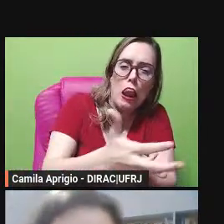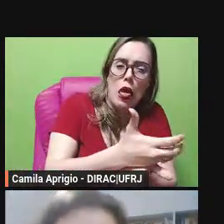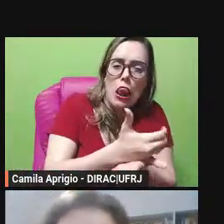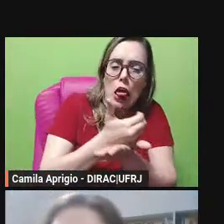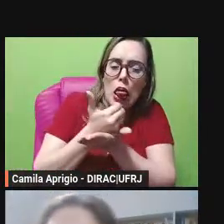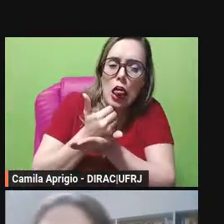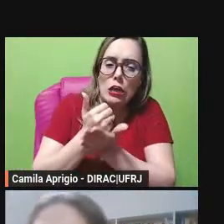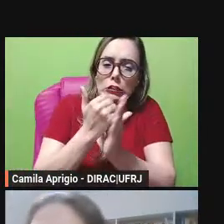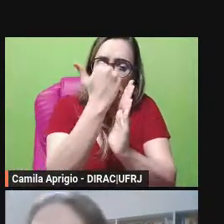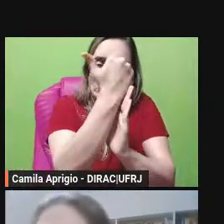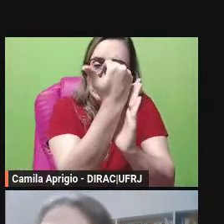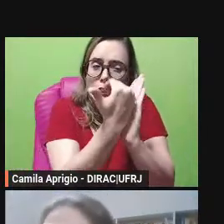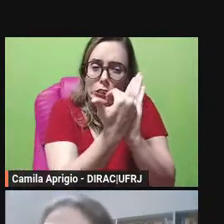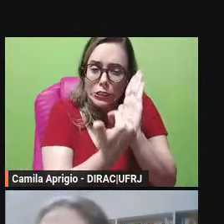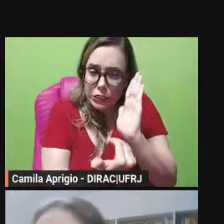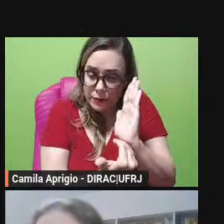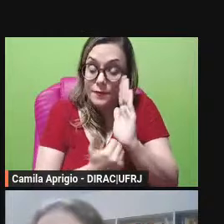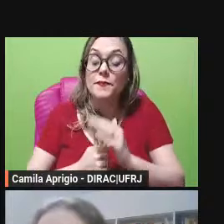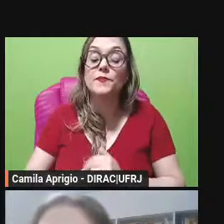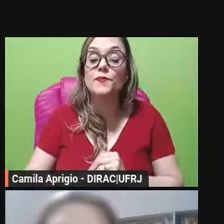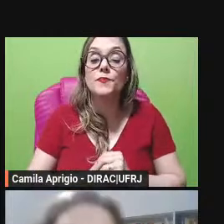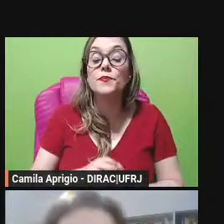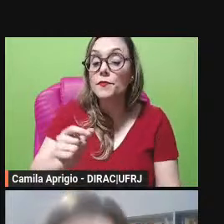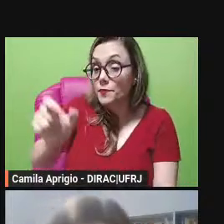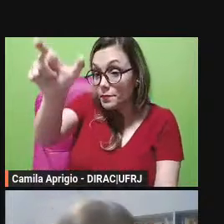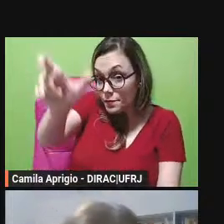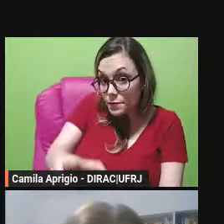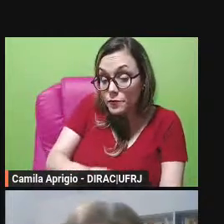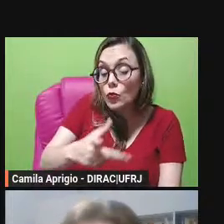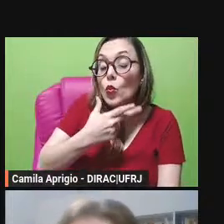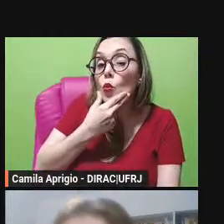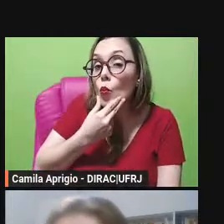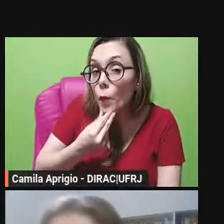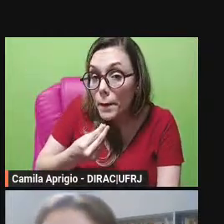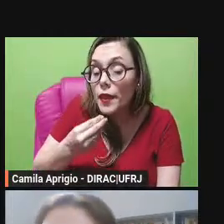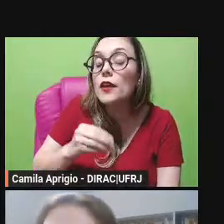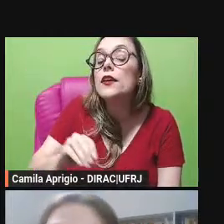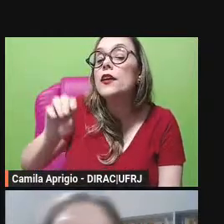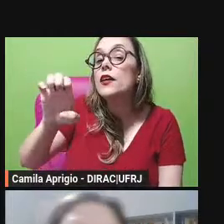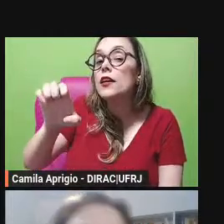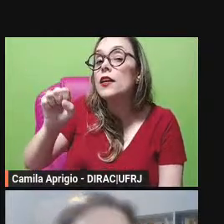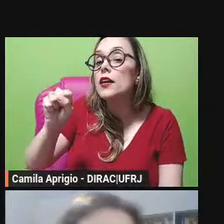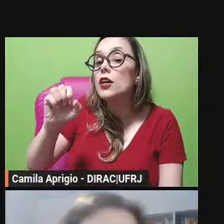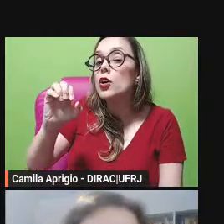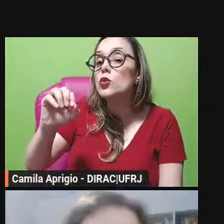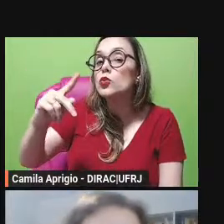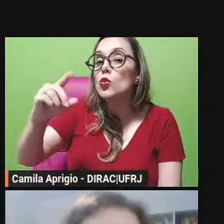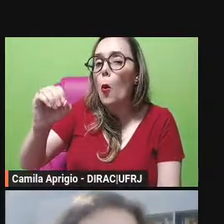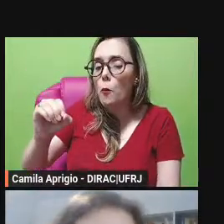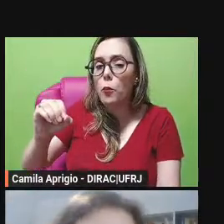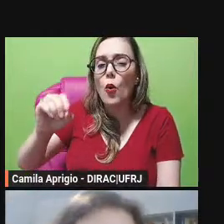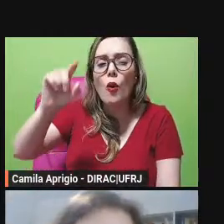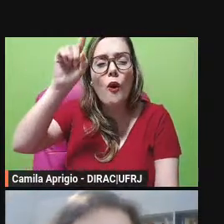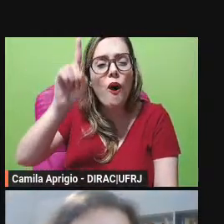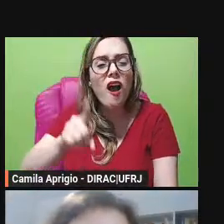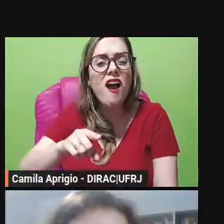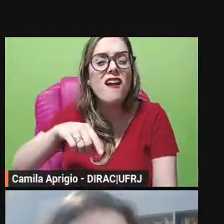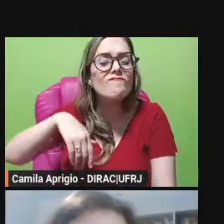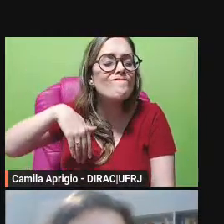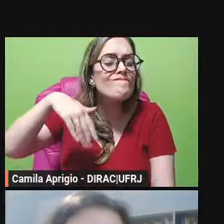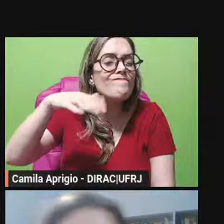exopo é a desculpa é a mais famosa